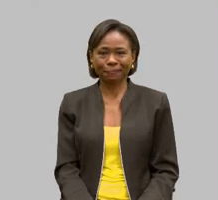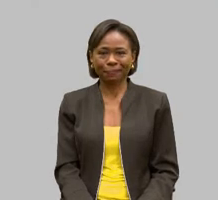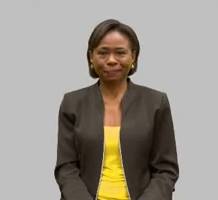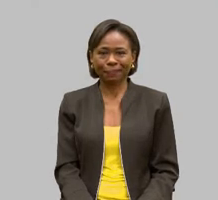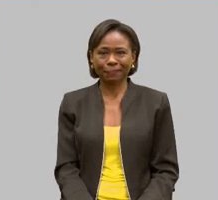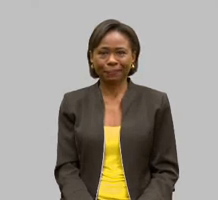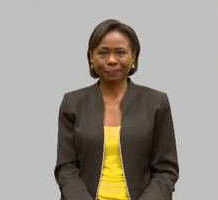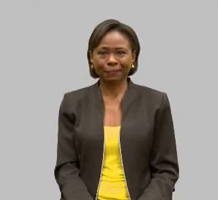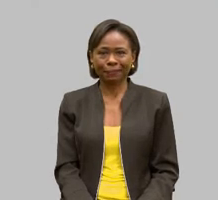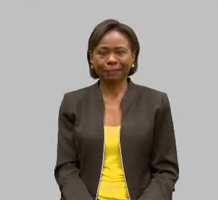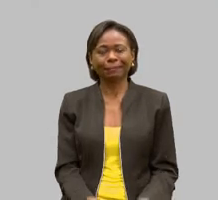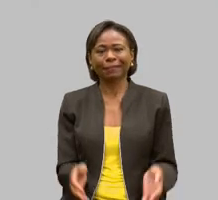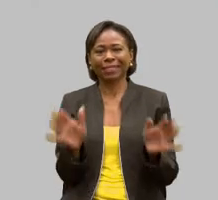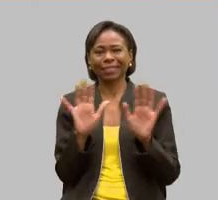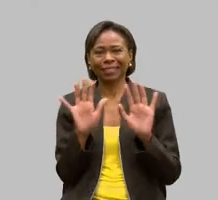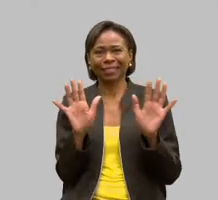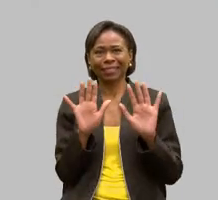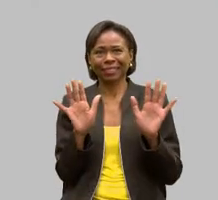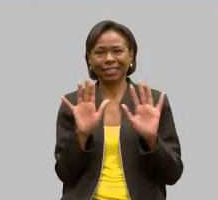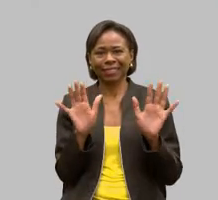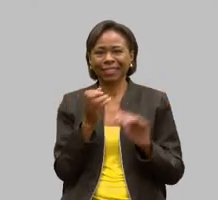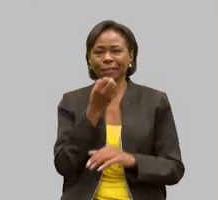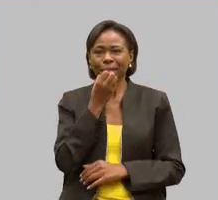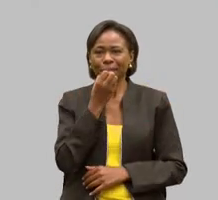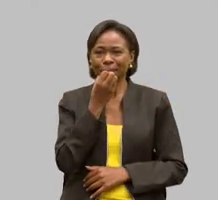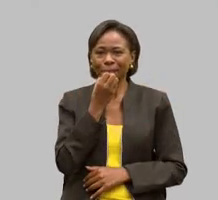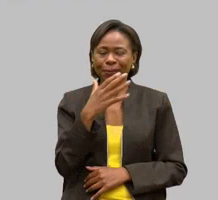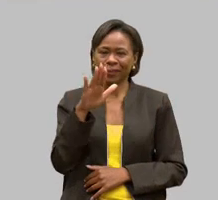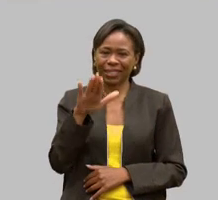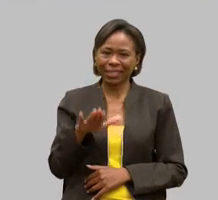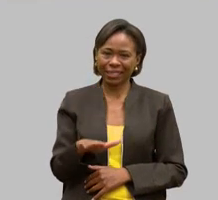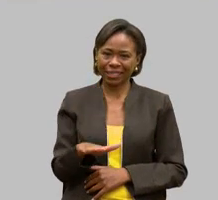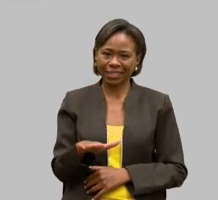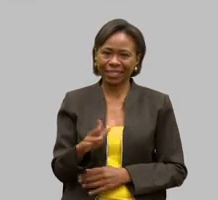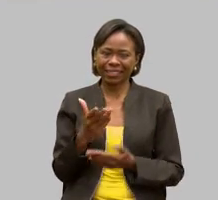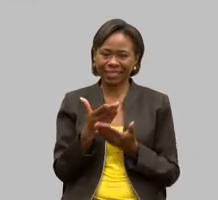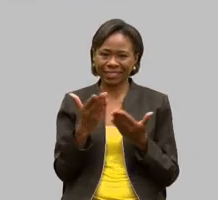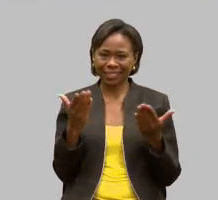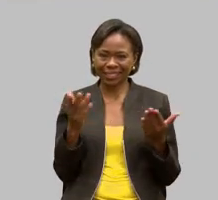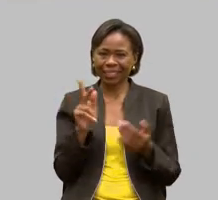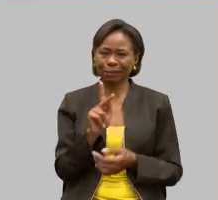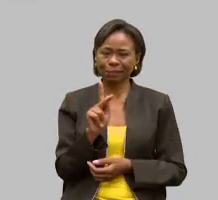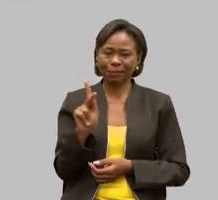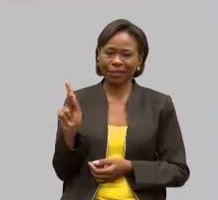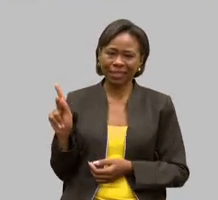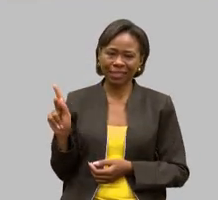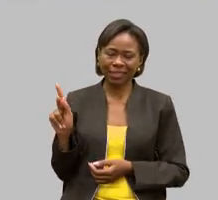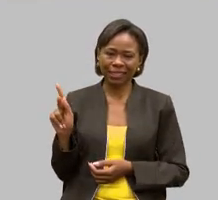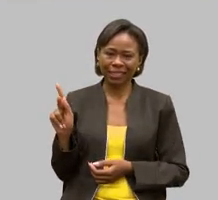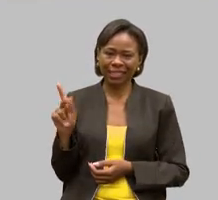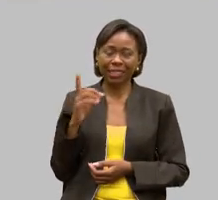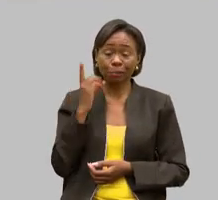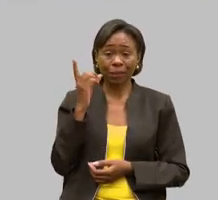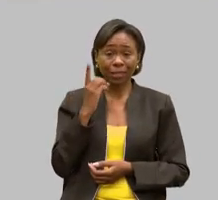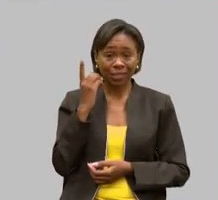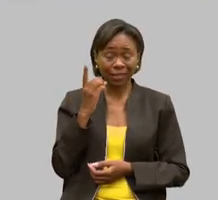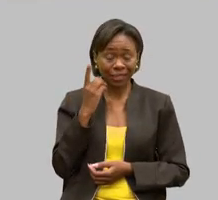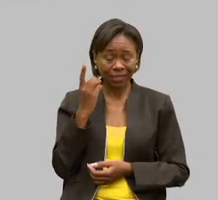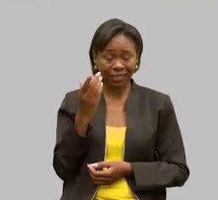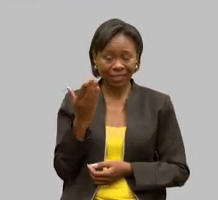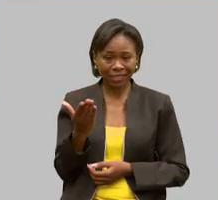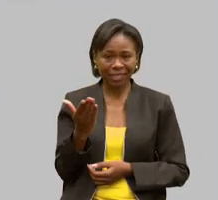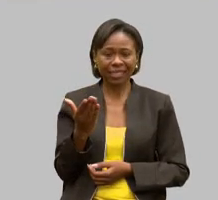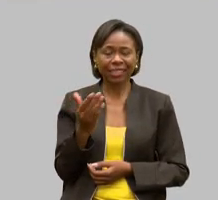Olá, boa tarde a todos, prezados deputados, prezados representantes aqui da ZAPAES, todas e todos